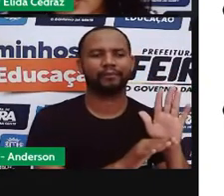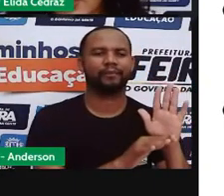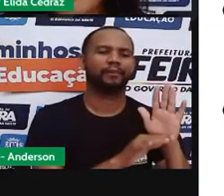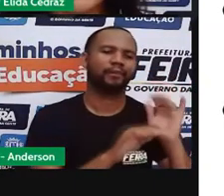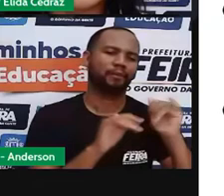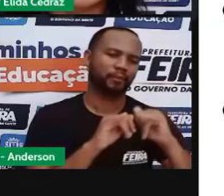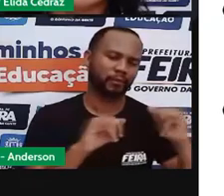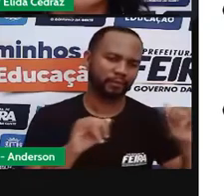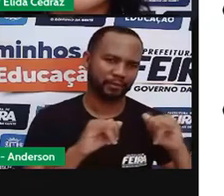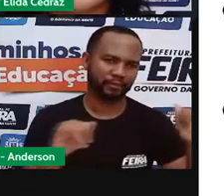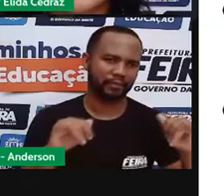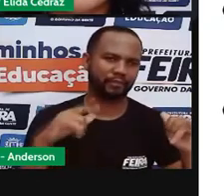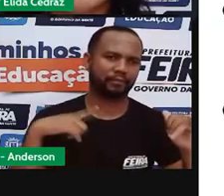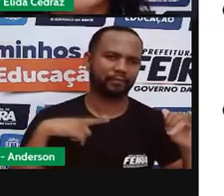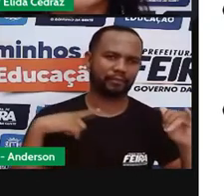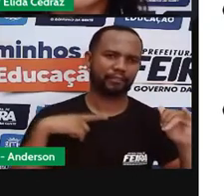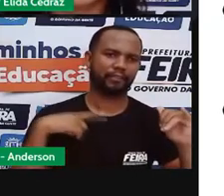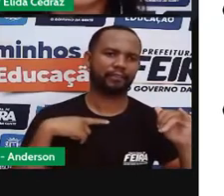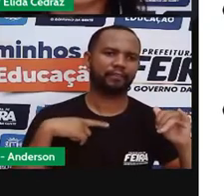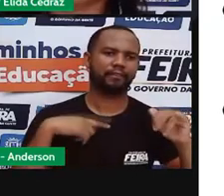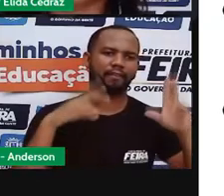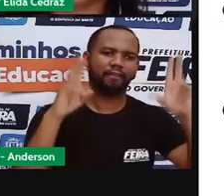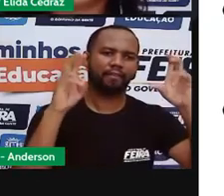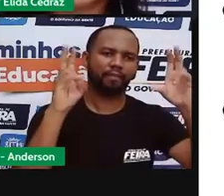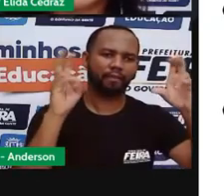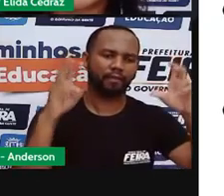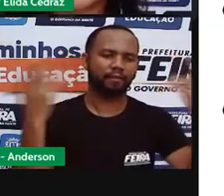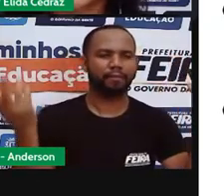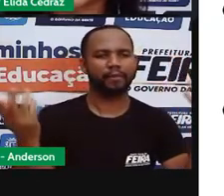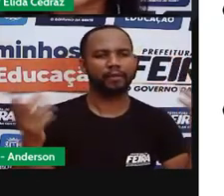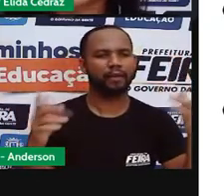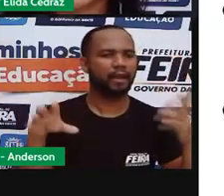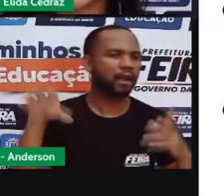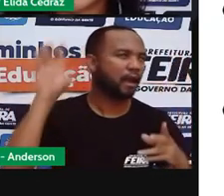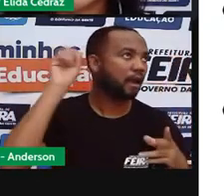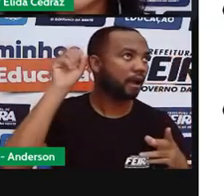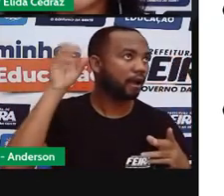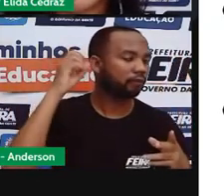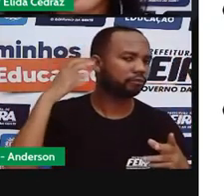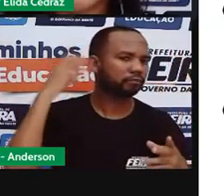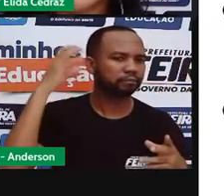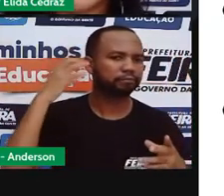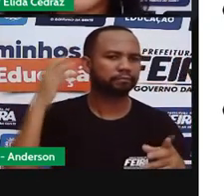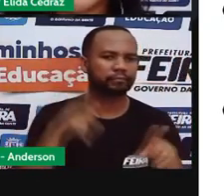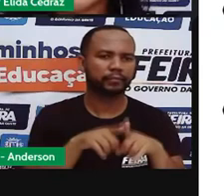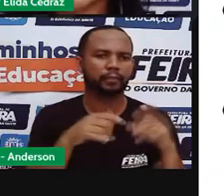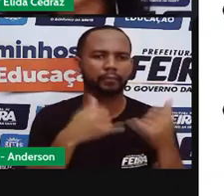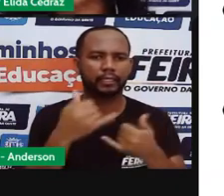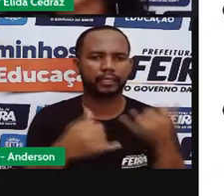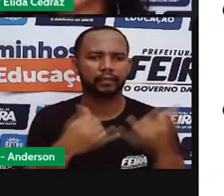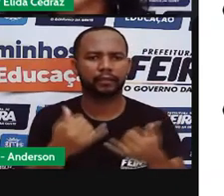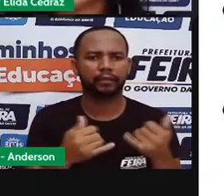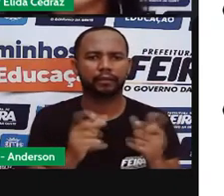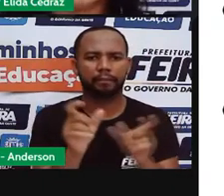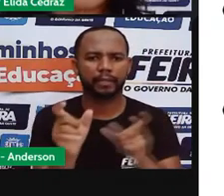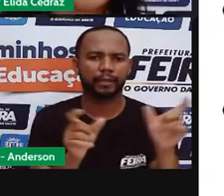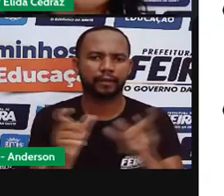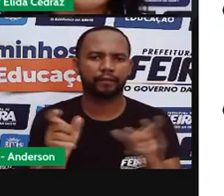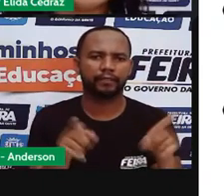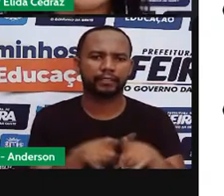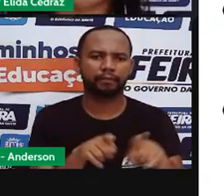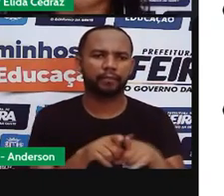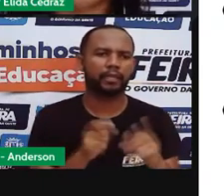têm frases imperativas, diálogos curtos e objetivos e jogos de palavras. Vem assim,